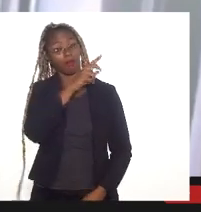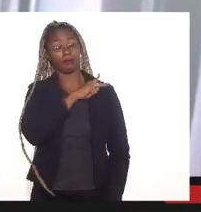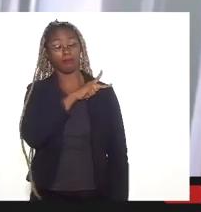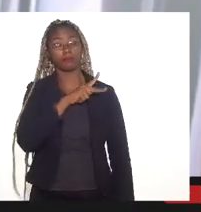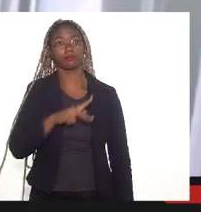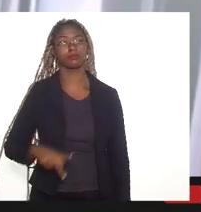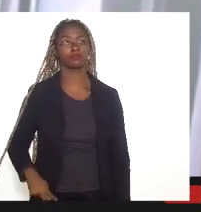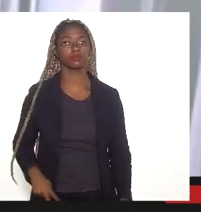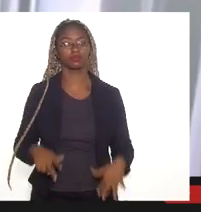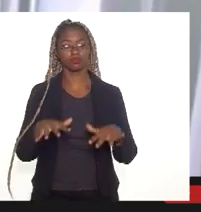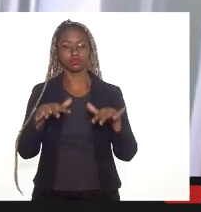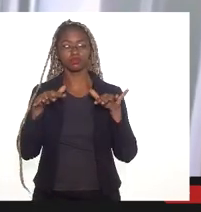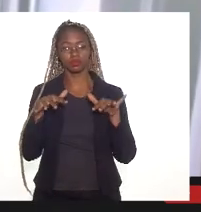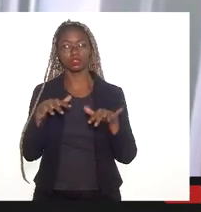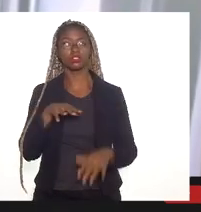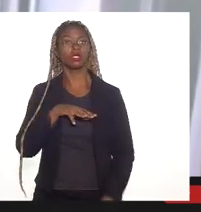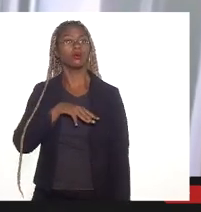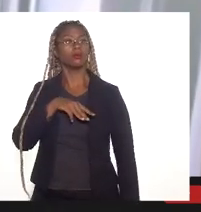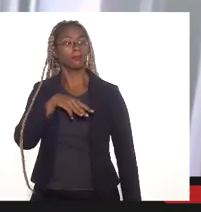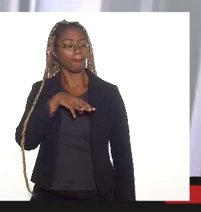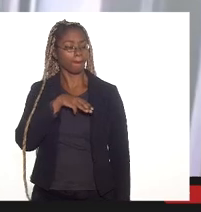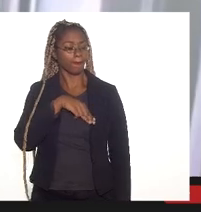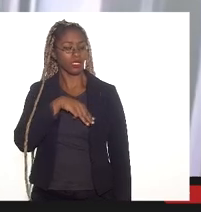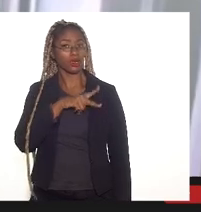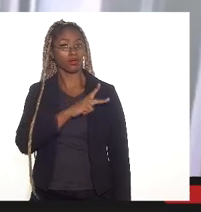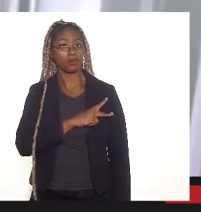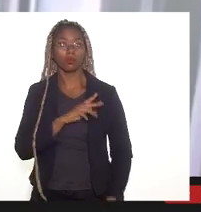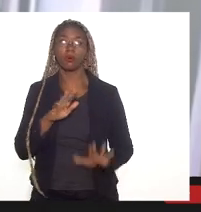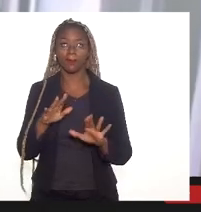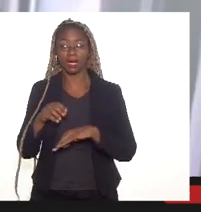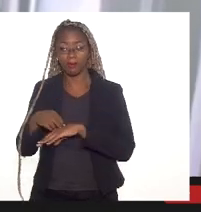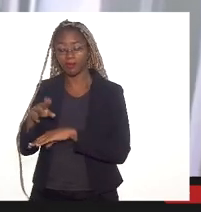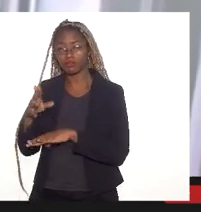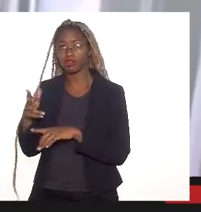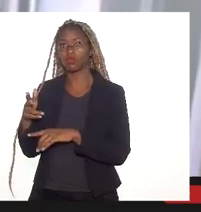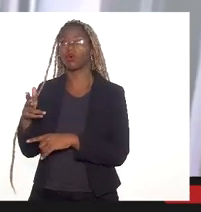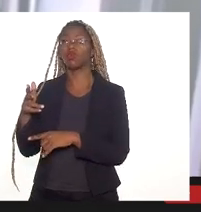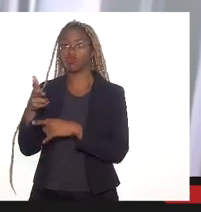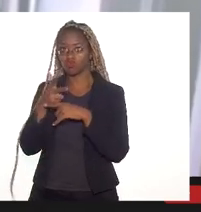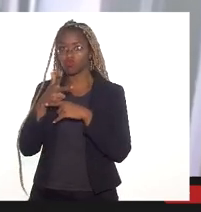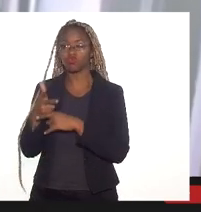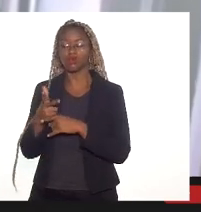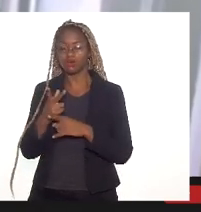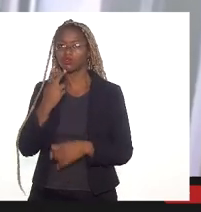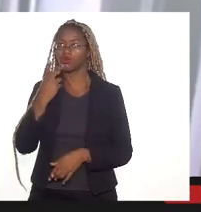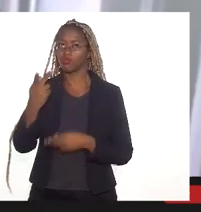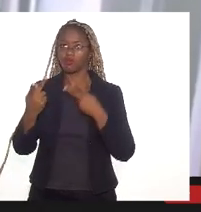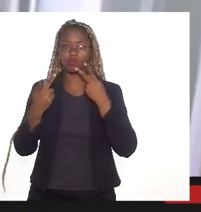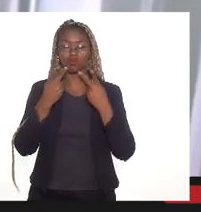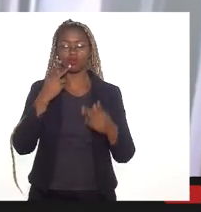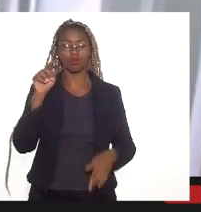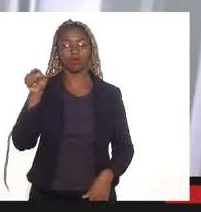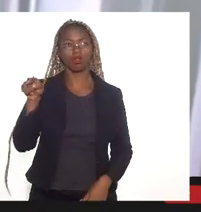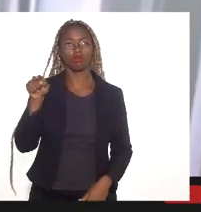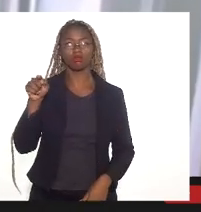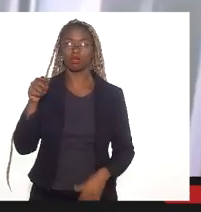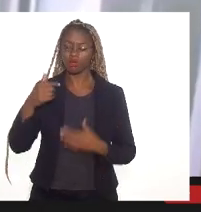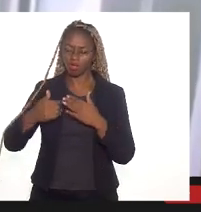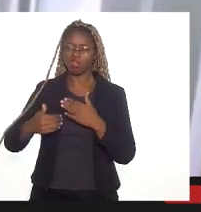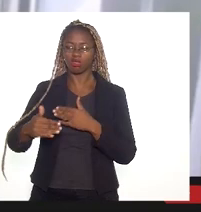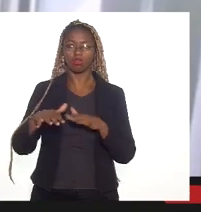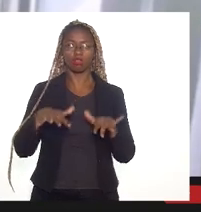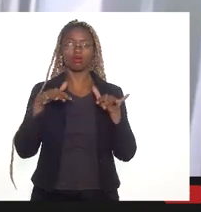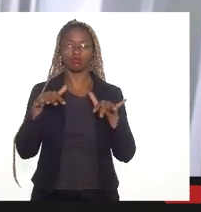audiência do Ministério Público Federal, mas ele enviou um vídeo com sua manifestação, que será exibido ao longo da